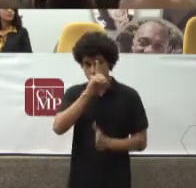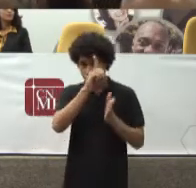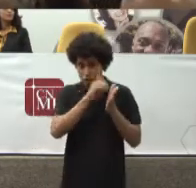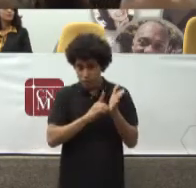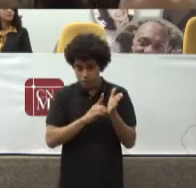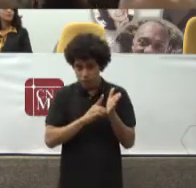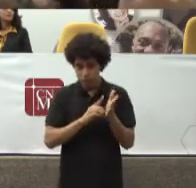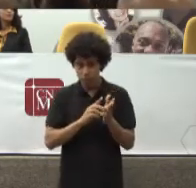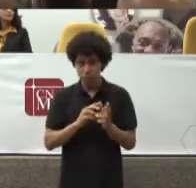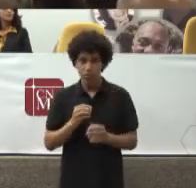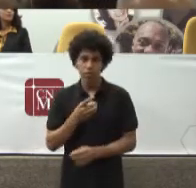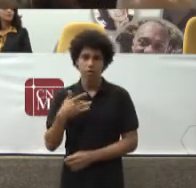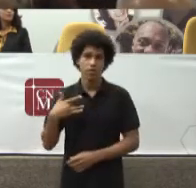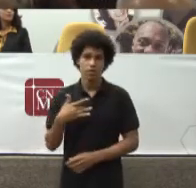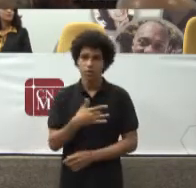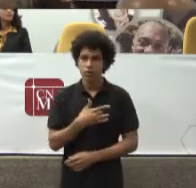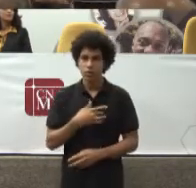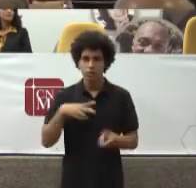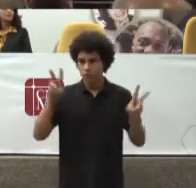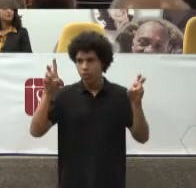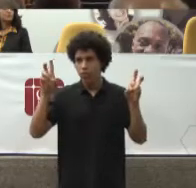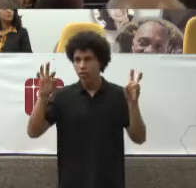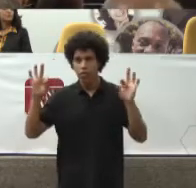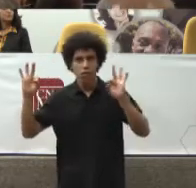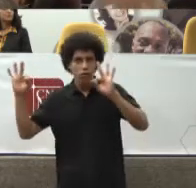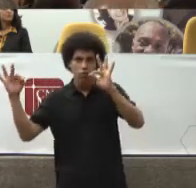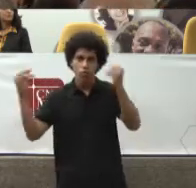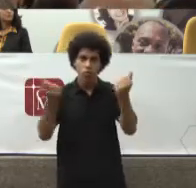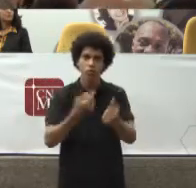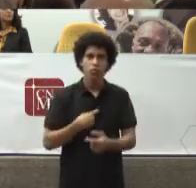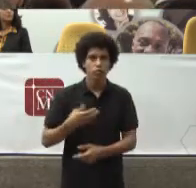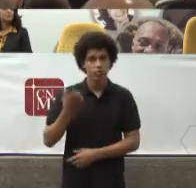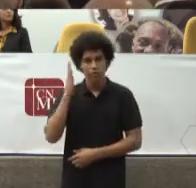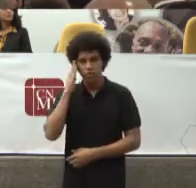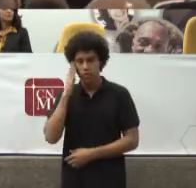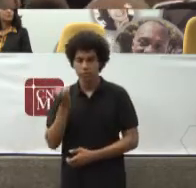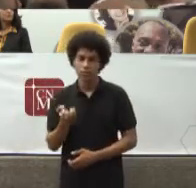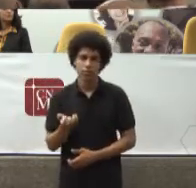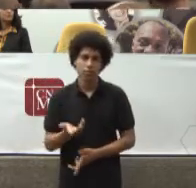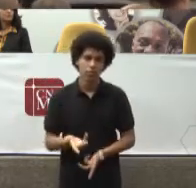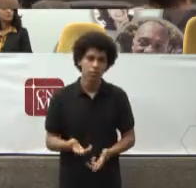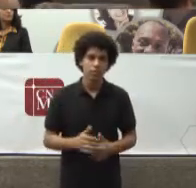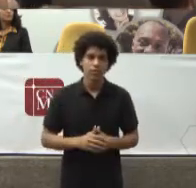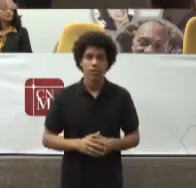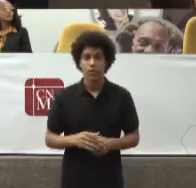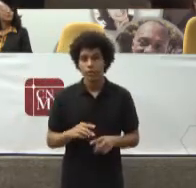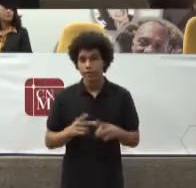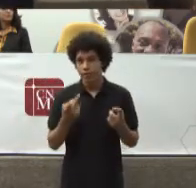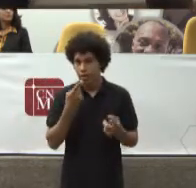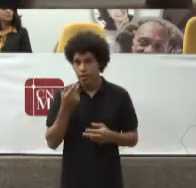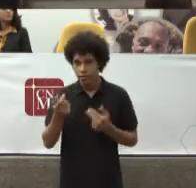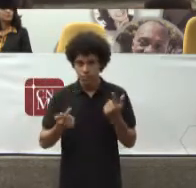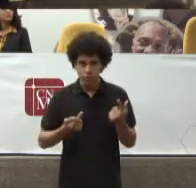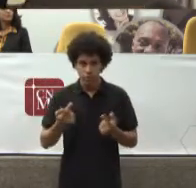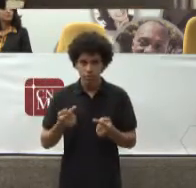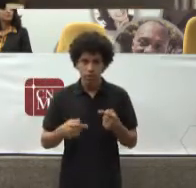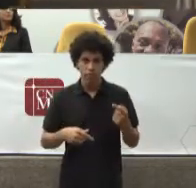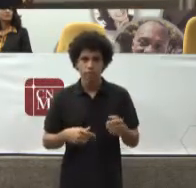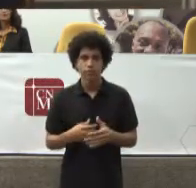Pessoa do Walter Schweckner Interinstitucionais Que devem haver